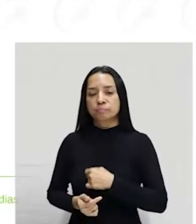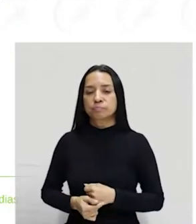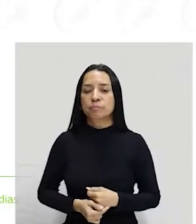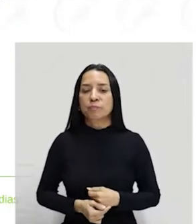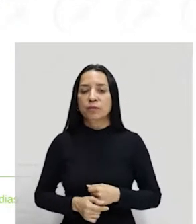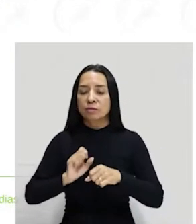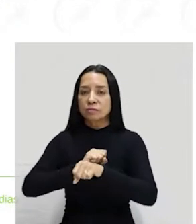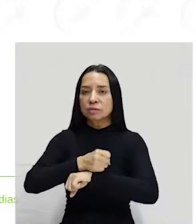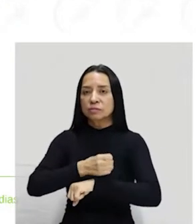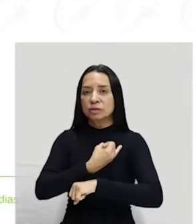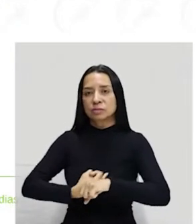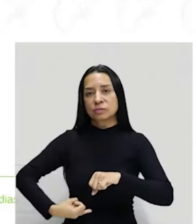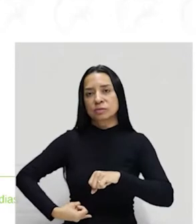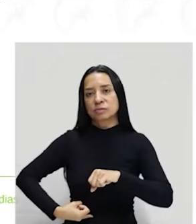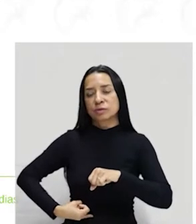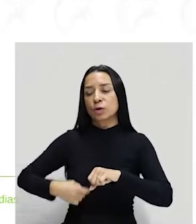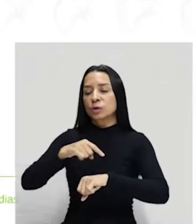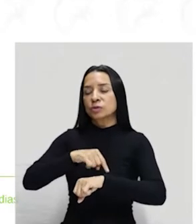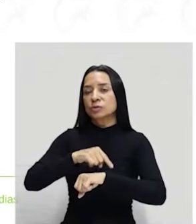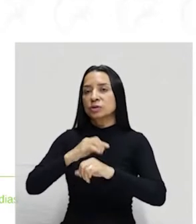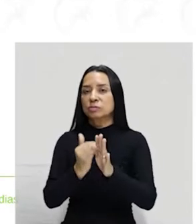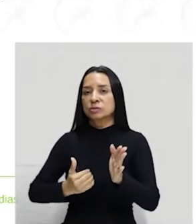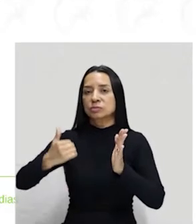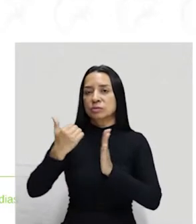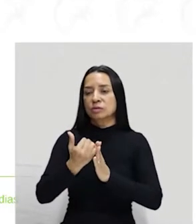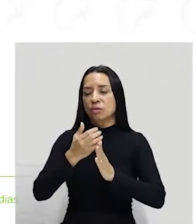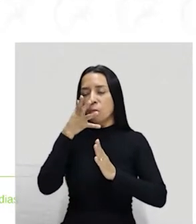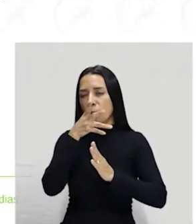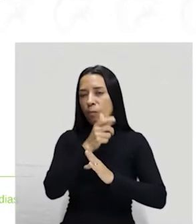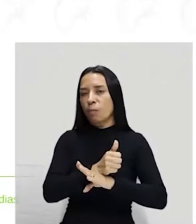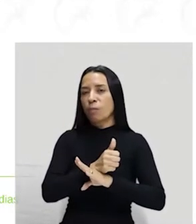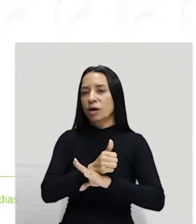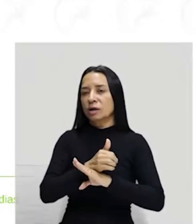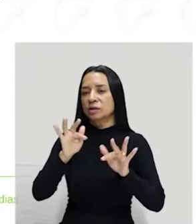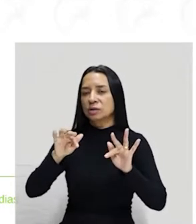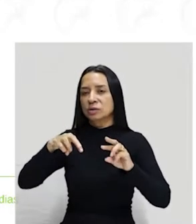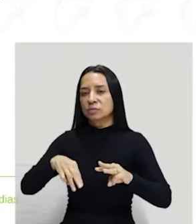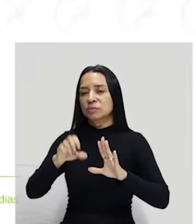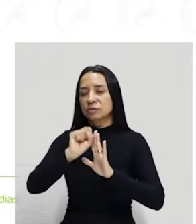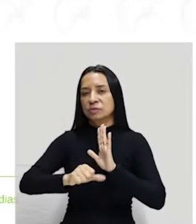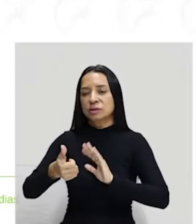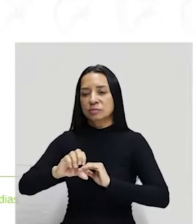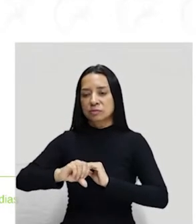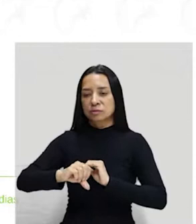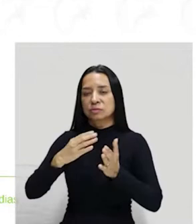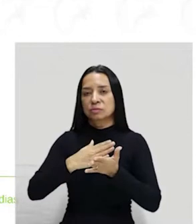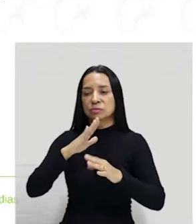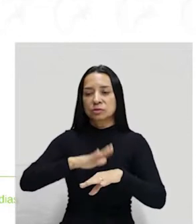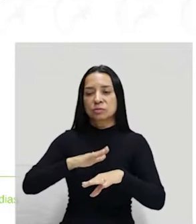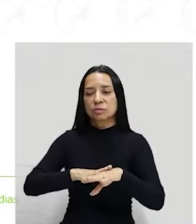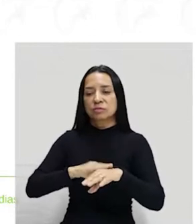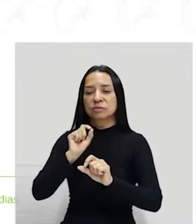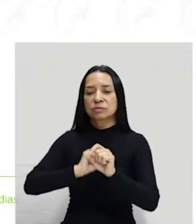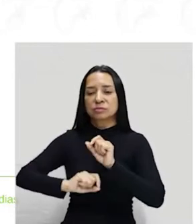de superação quase no final do século XIX, referido no texto, chamava-se inicialmente de Escola Real de Artes e